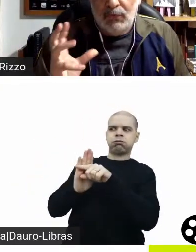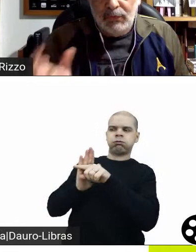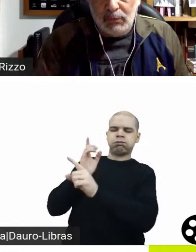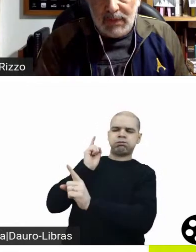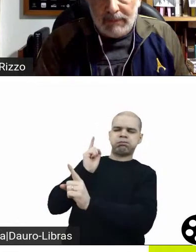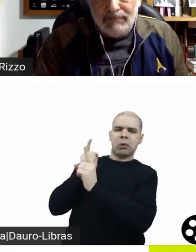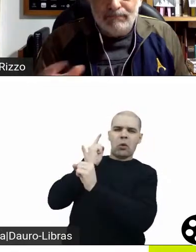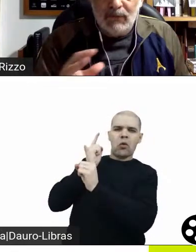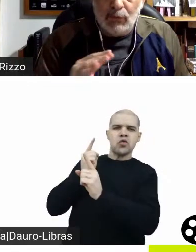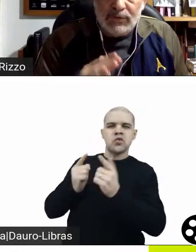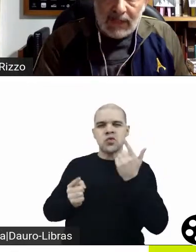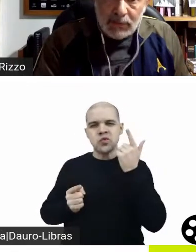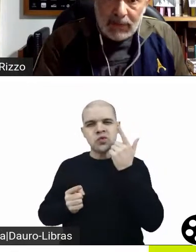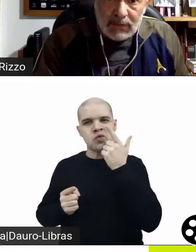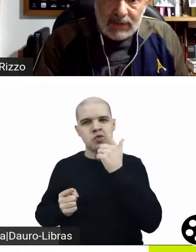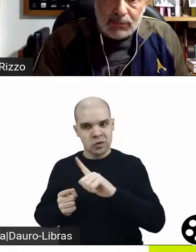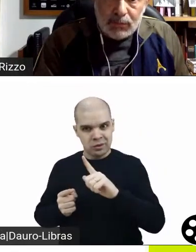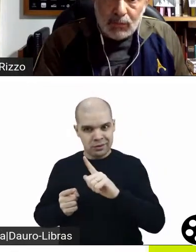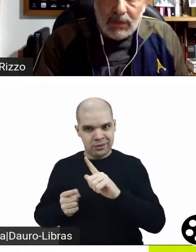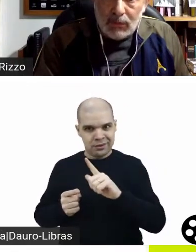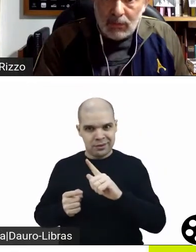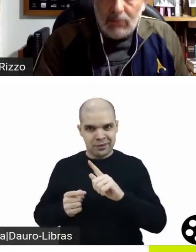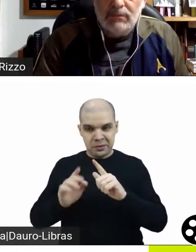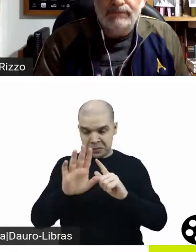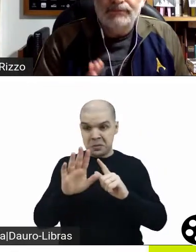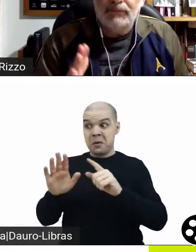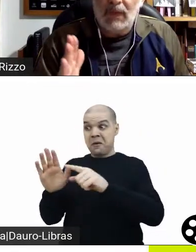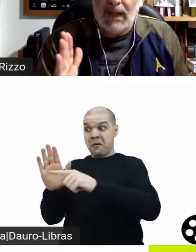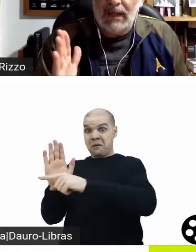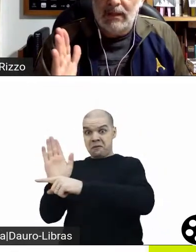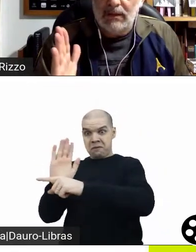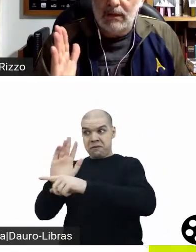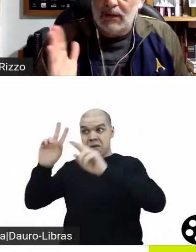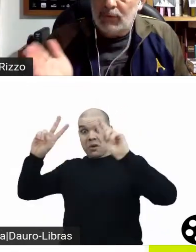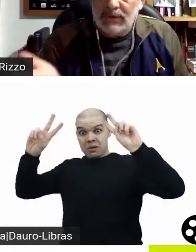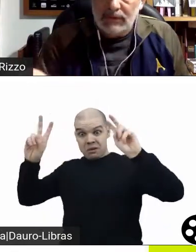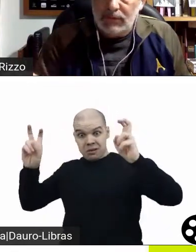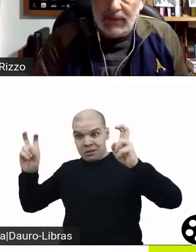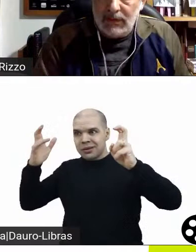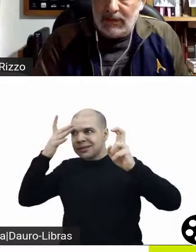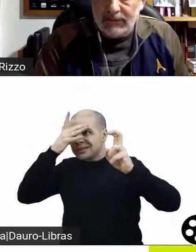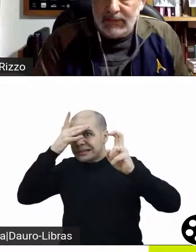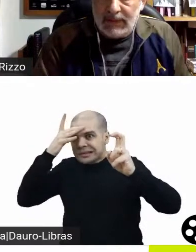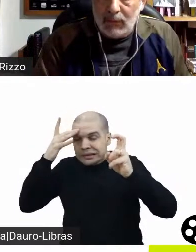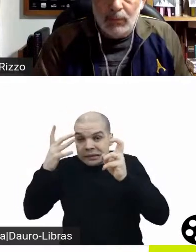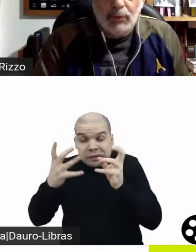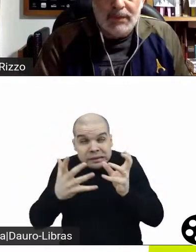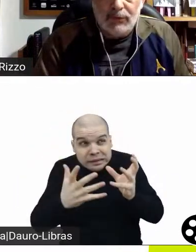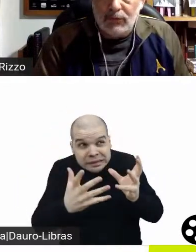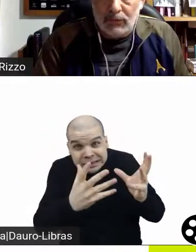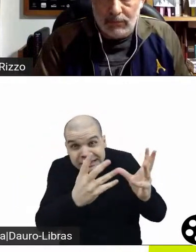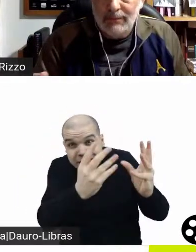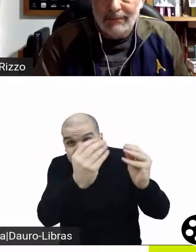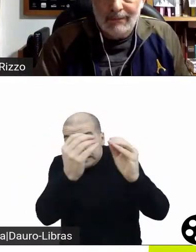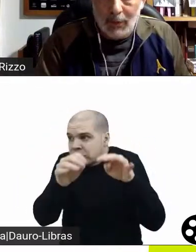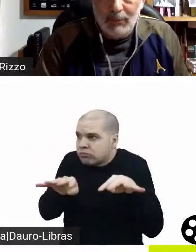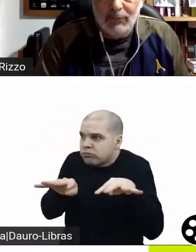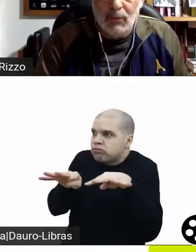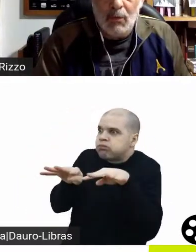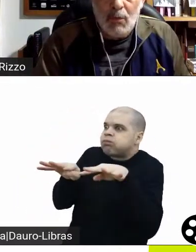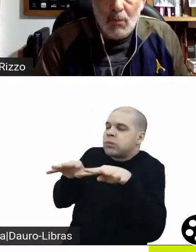um filme voltado para o grande público e que, portanto, tem compromisso